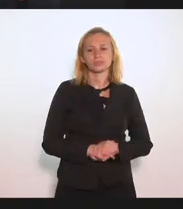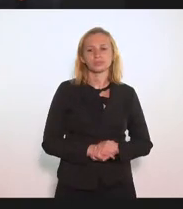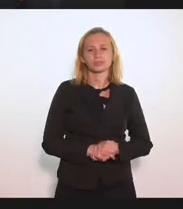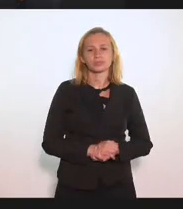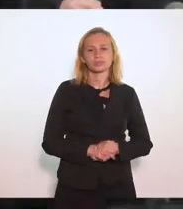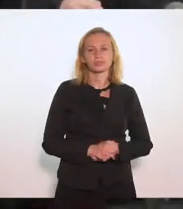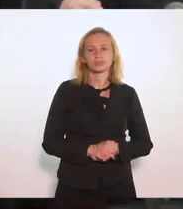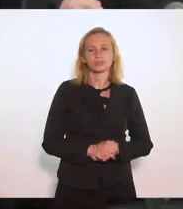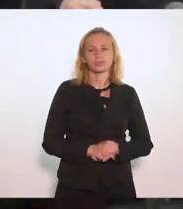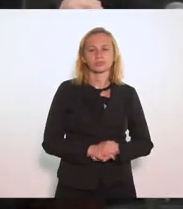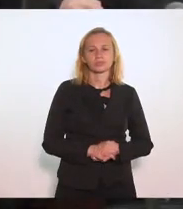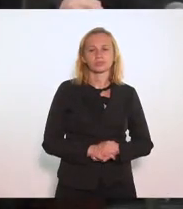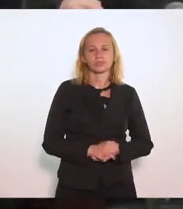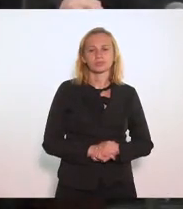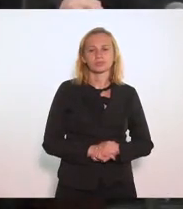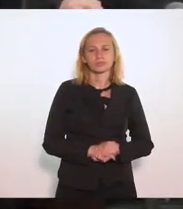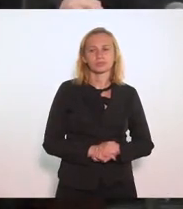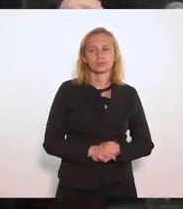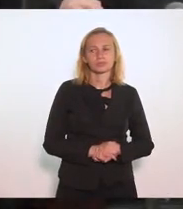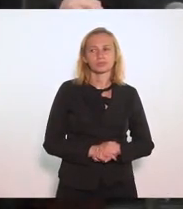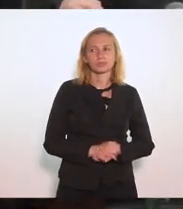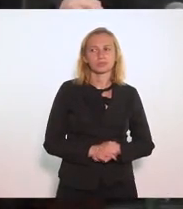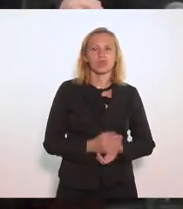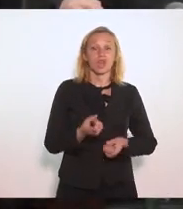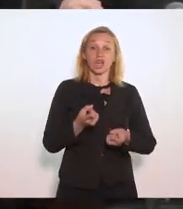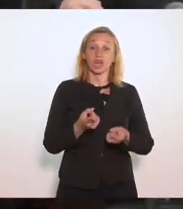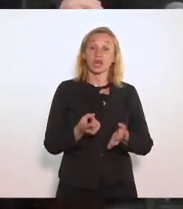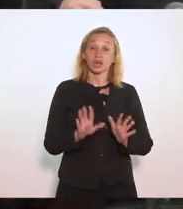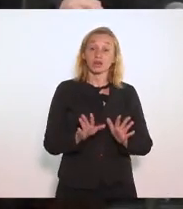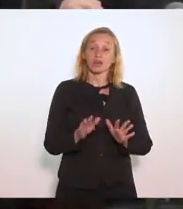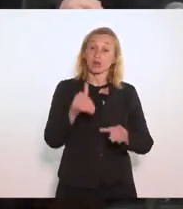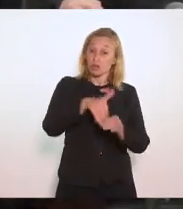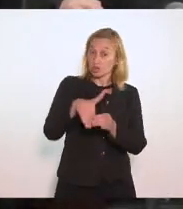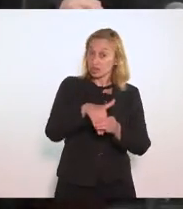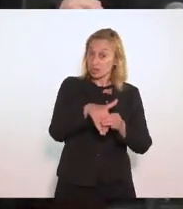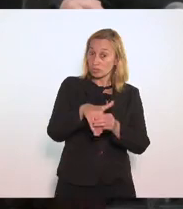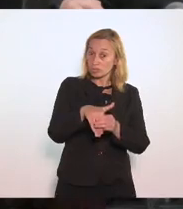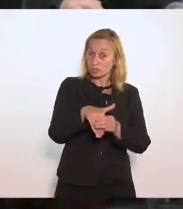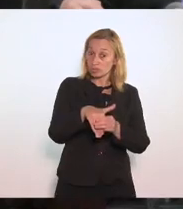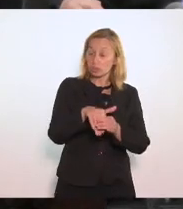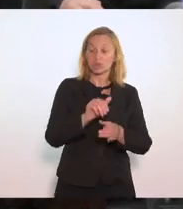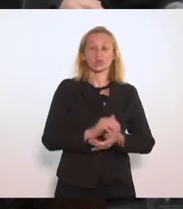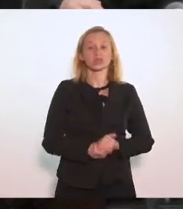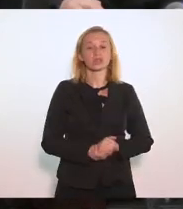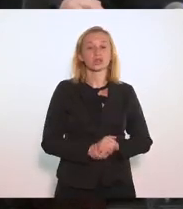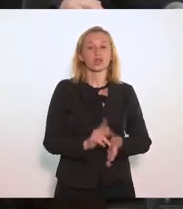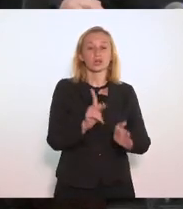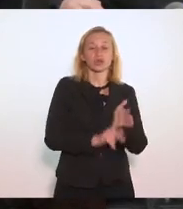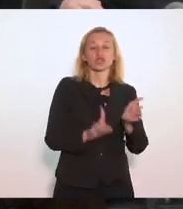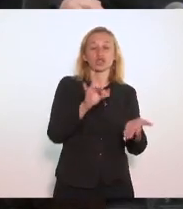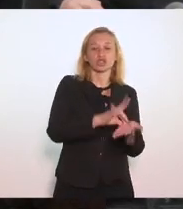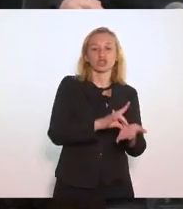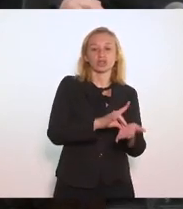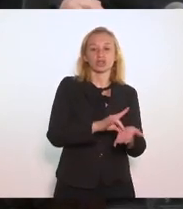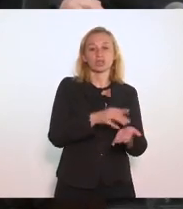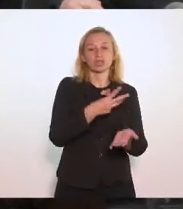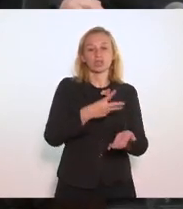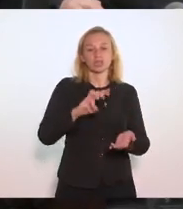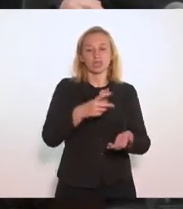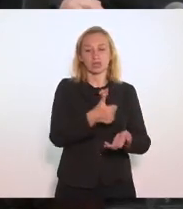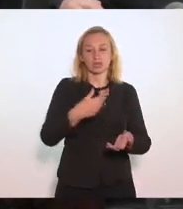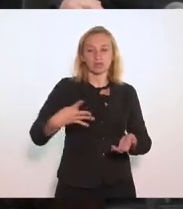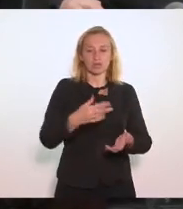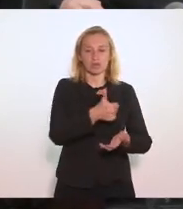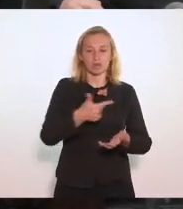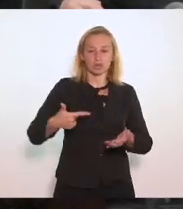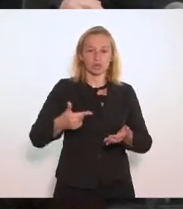Com os pareceres emitidos Em Votação Projeto original 381421 Os